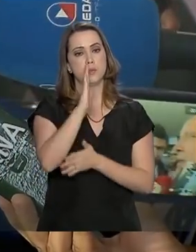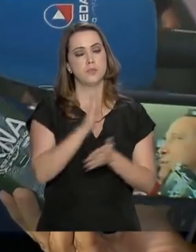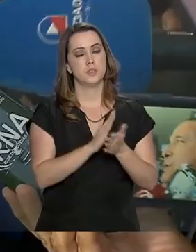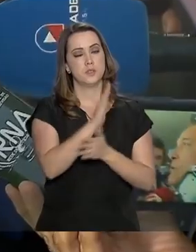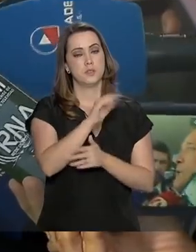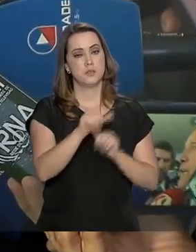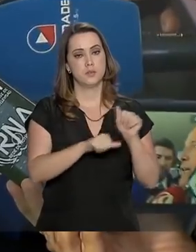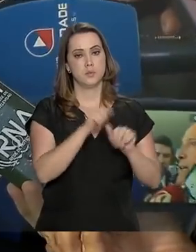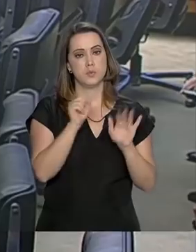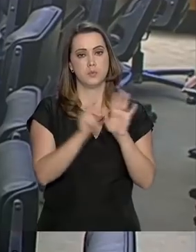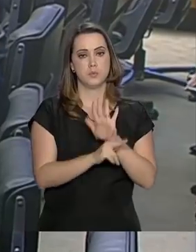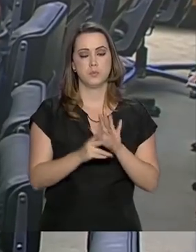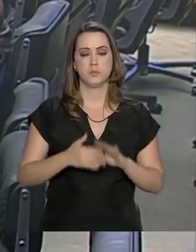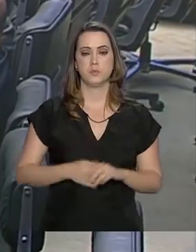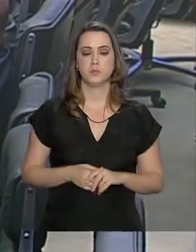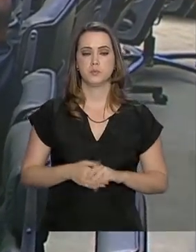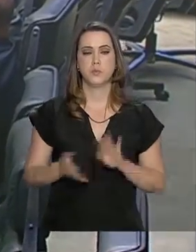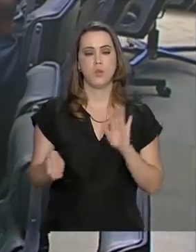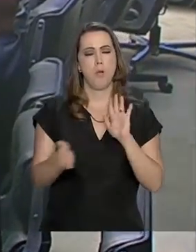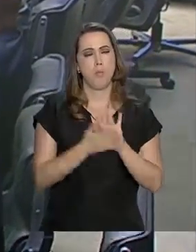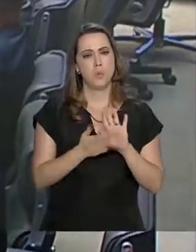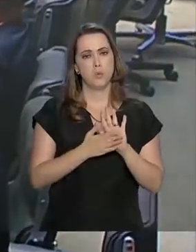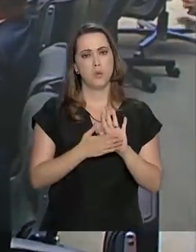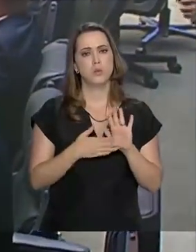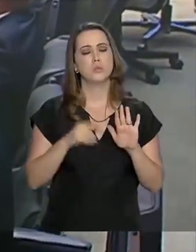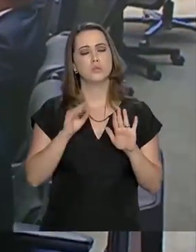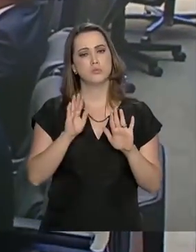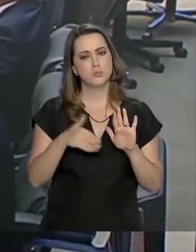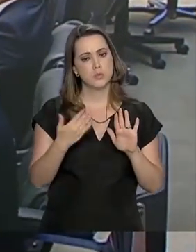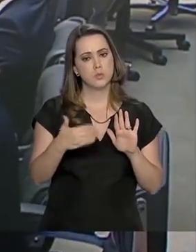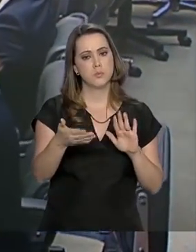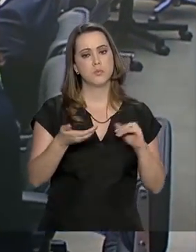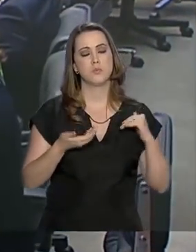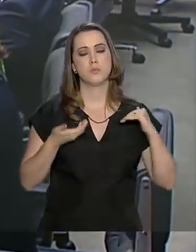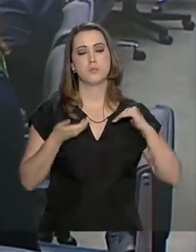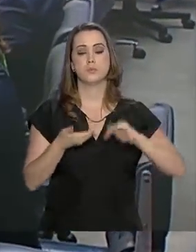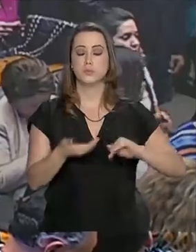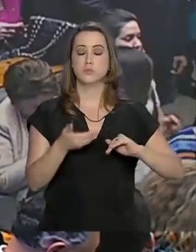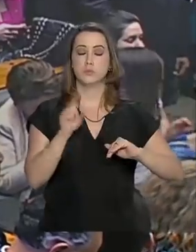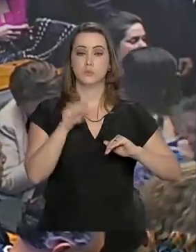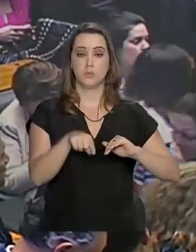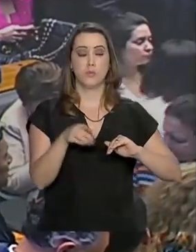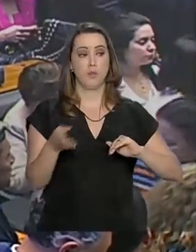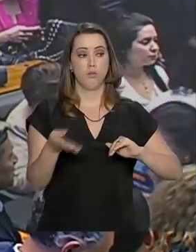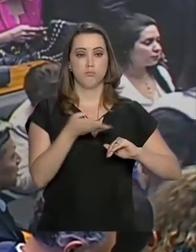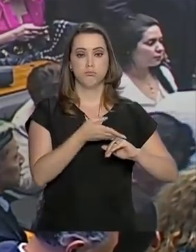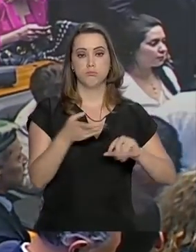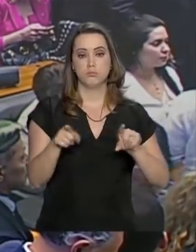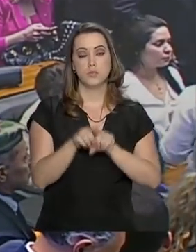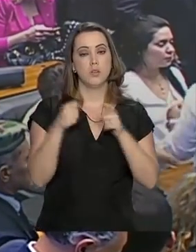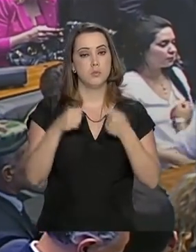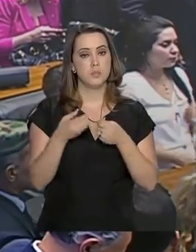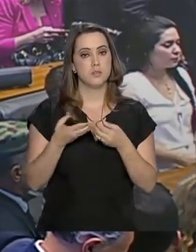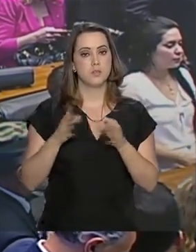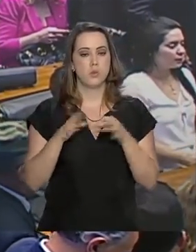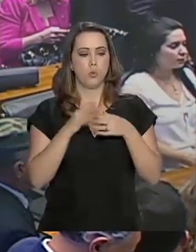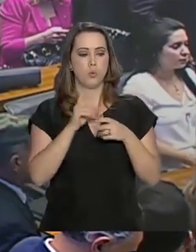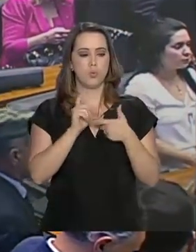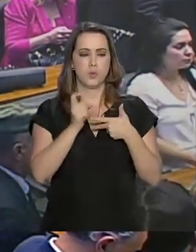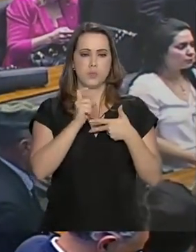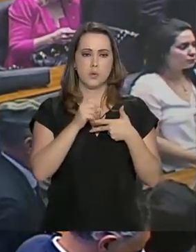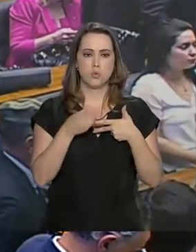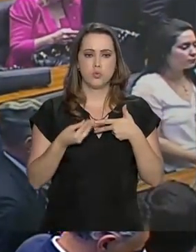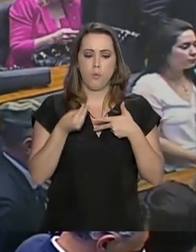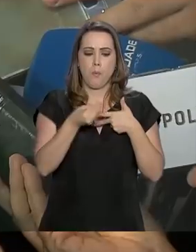reforma previdenciária. A proposta, que passará pela Câmara e Senado, deverá ser encaminhada pelo Executivo nas